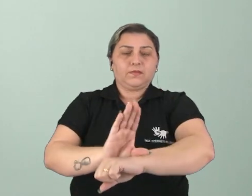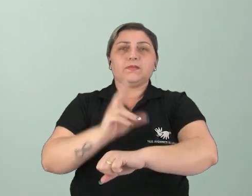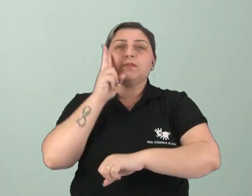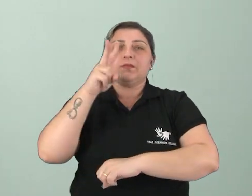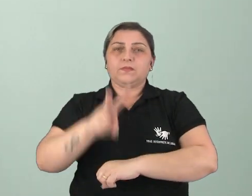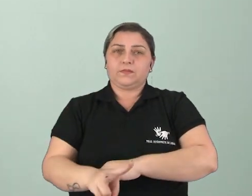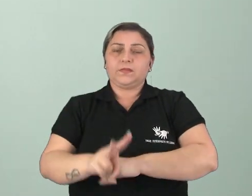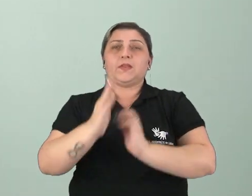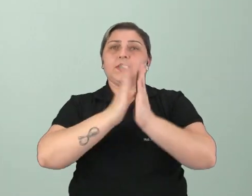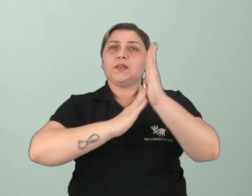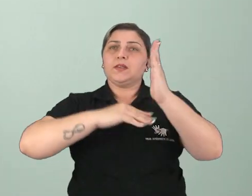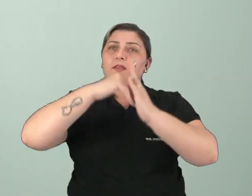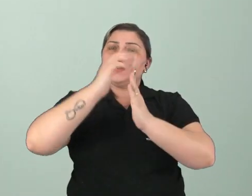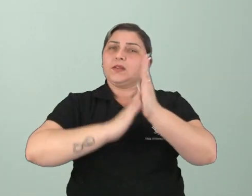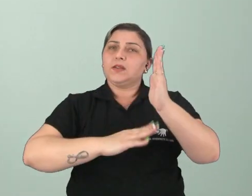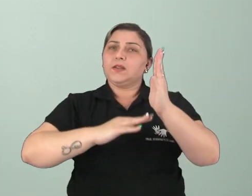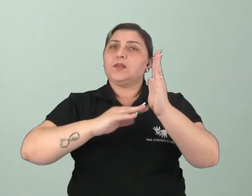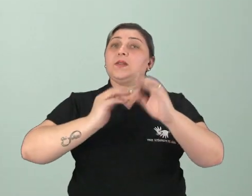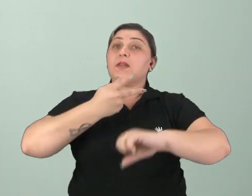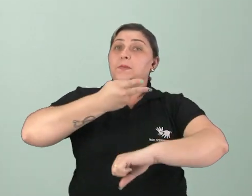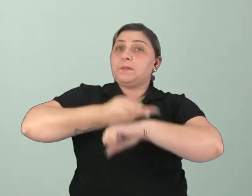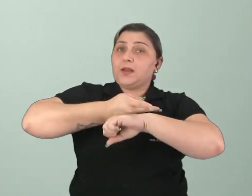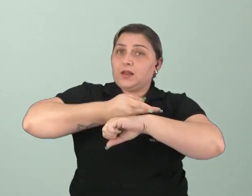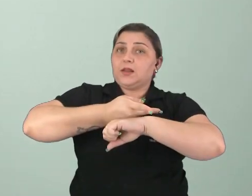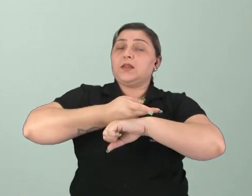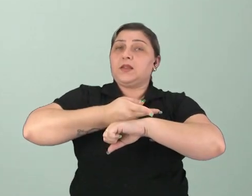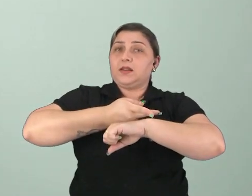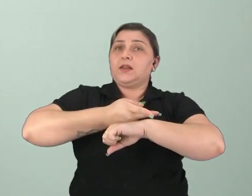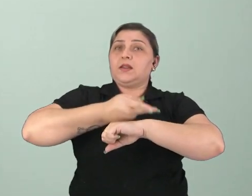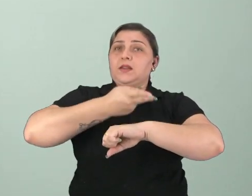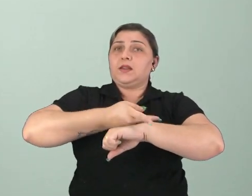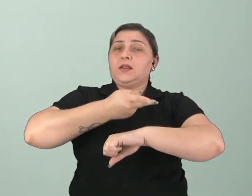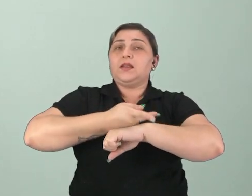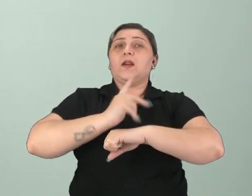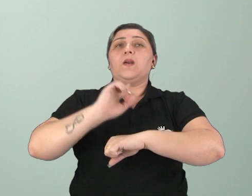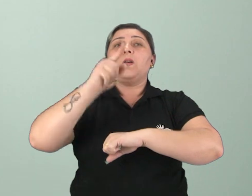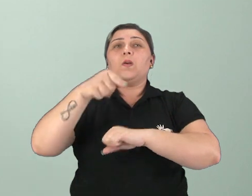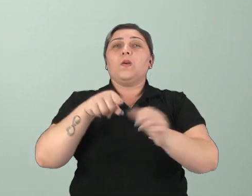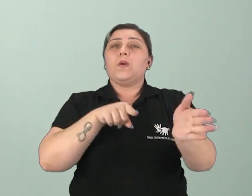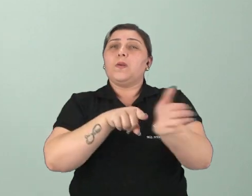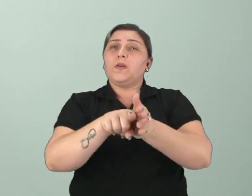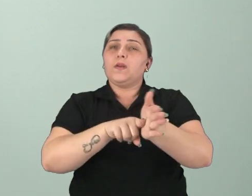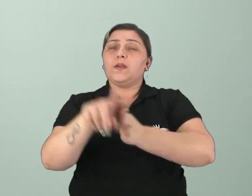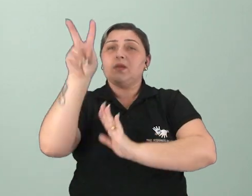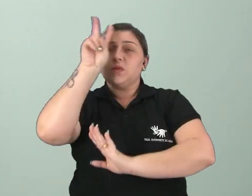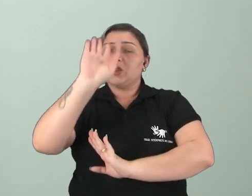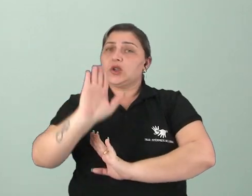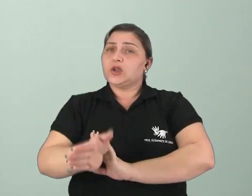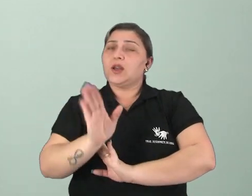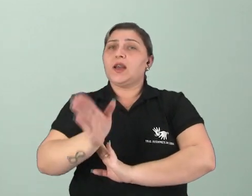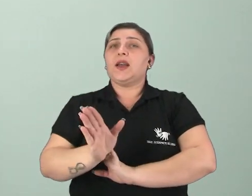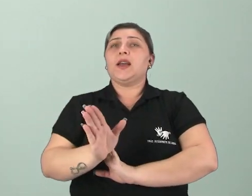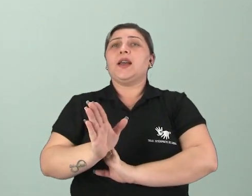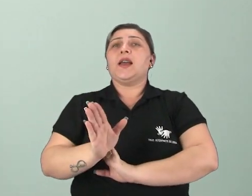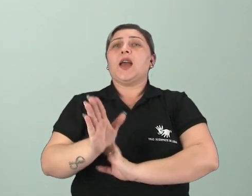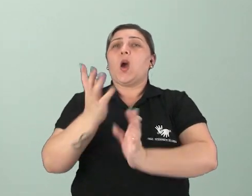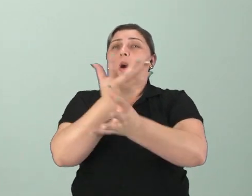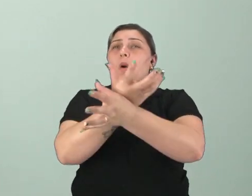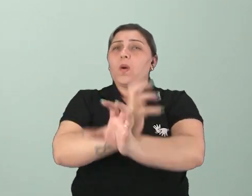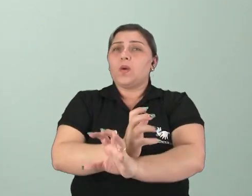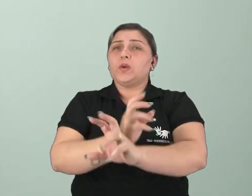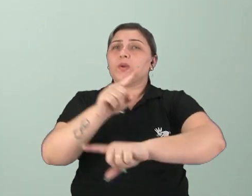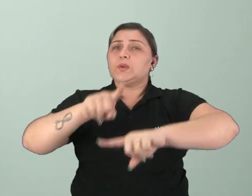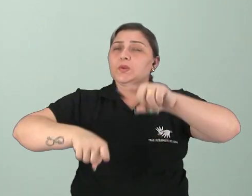a gente viu até as pinturas rupestres, outras fontes históricas também deixadas por eles, como fósseis,